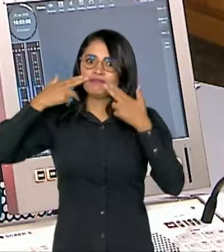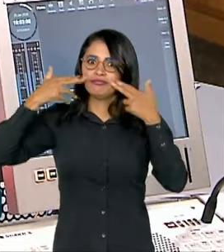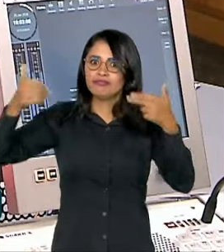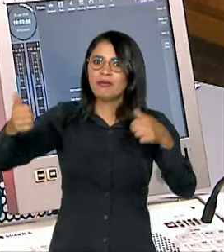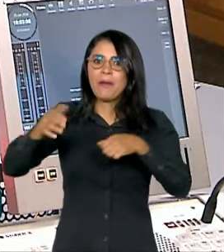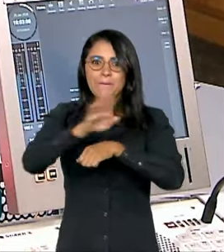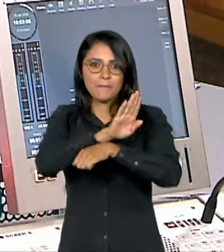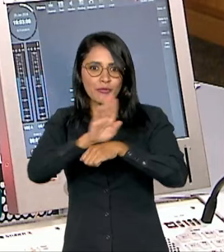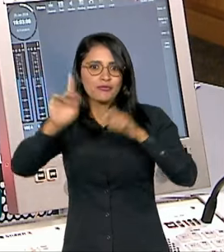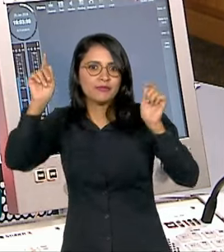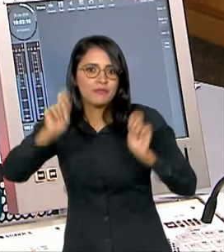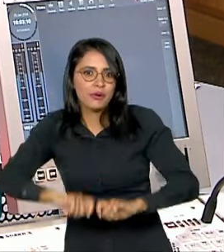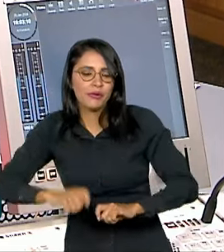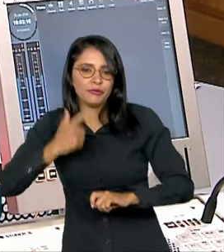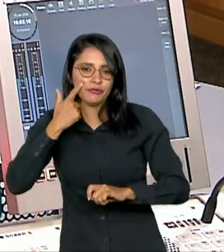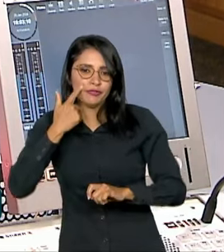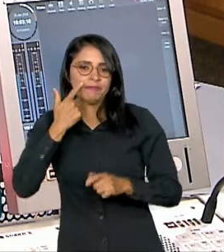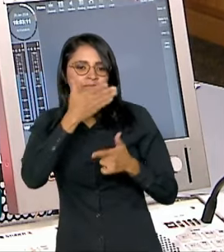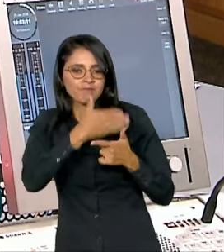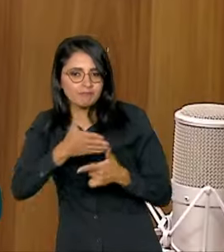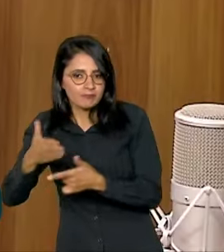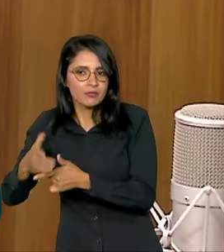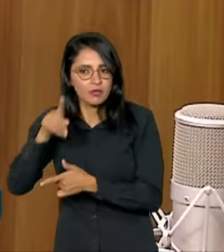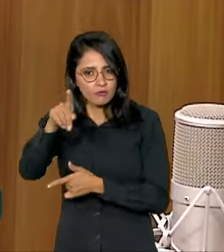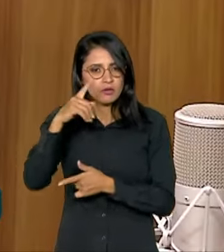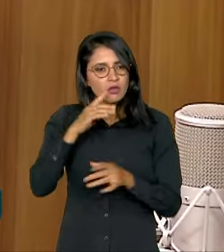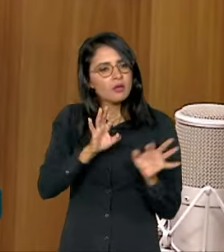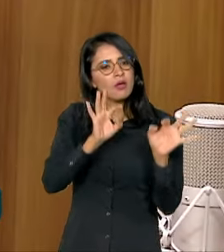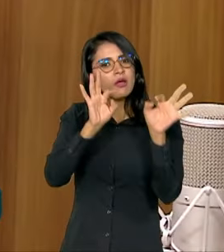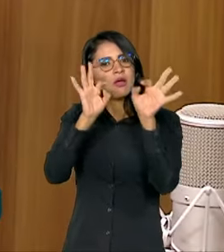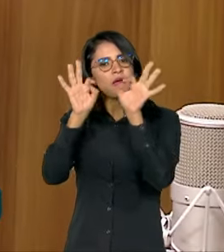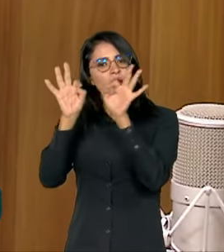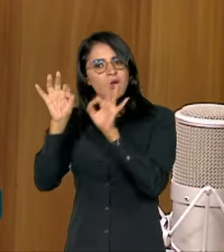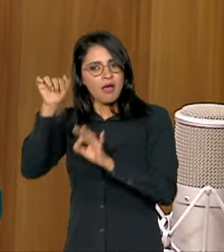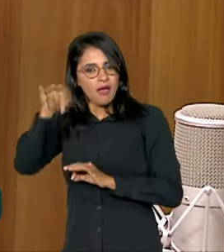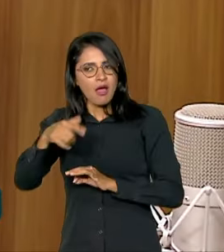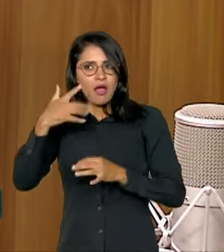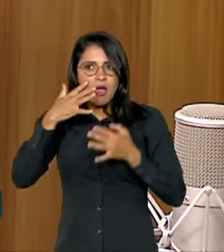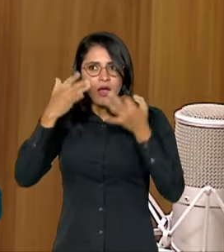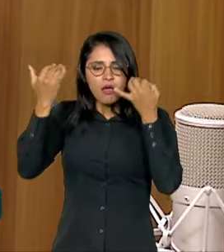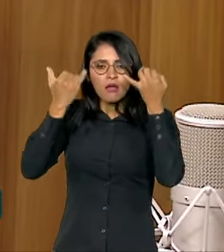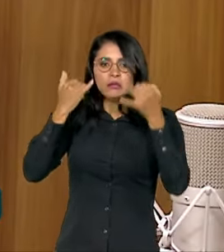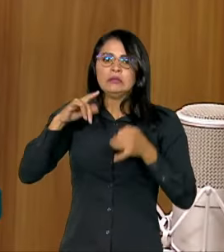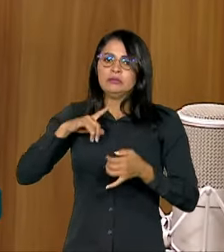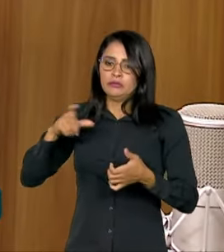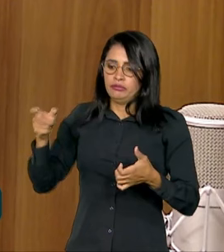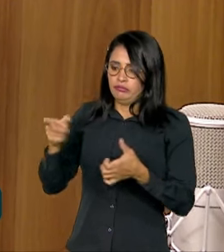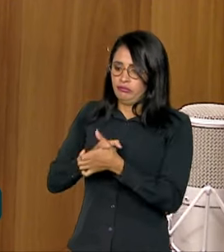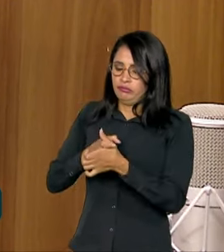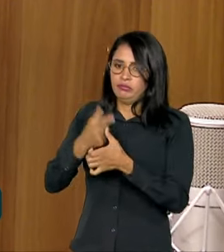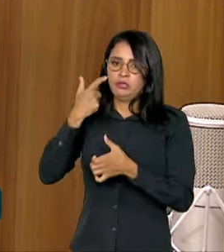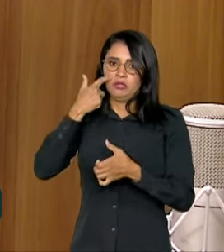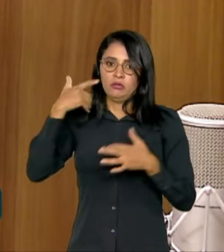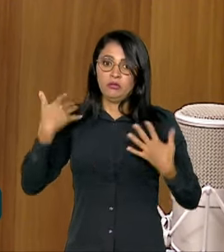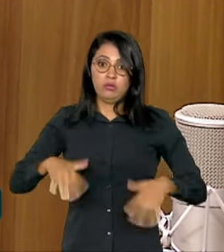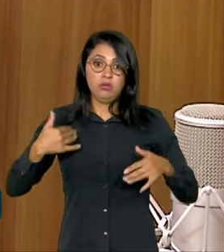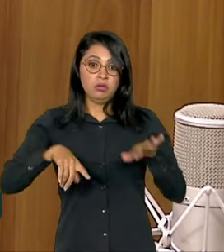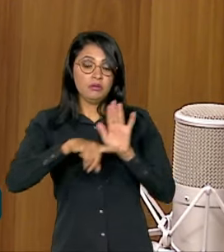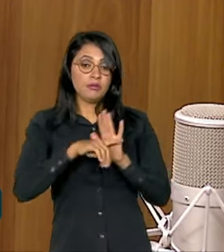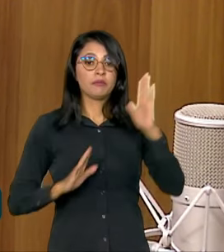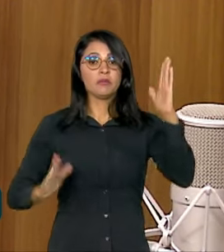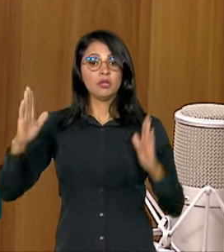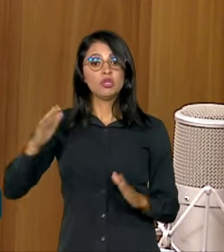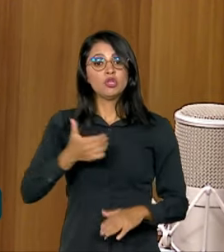pode se beneficiar. Então, você que está ouvindo a gente, está acompanhando a gente aqui, e tem dívida que foi negativada entre